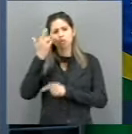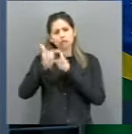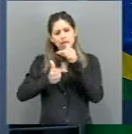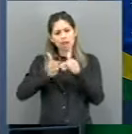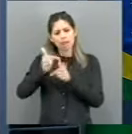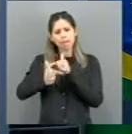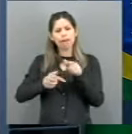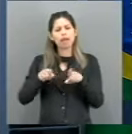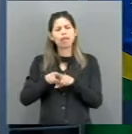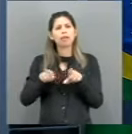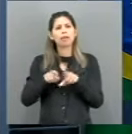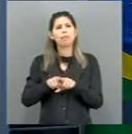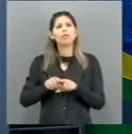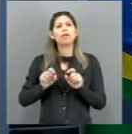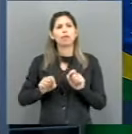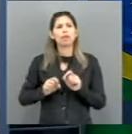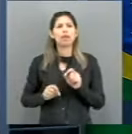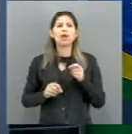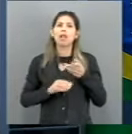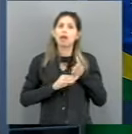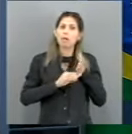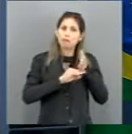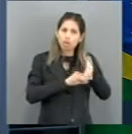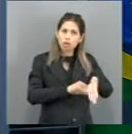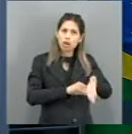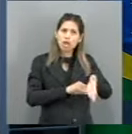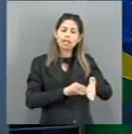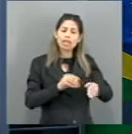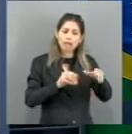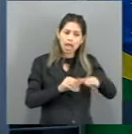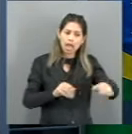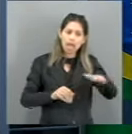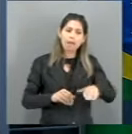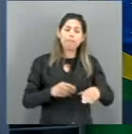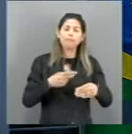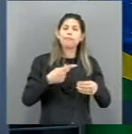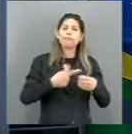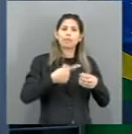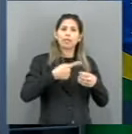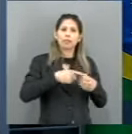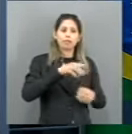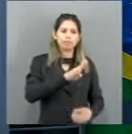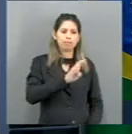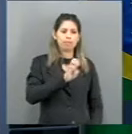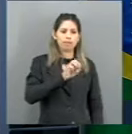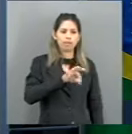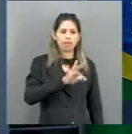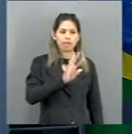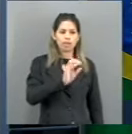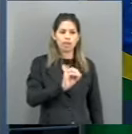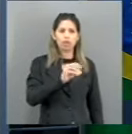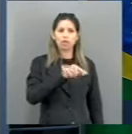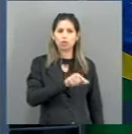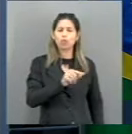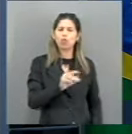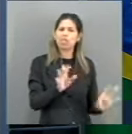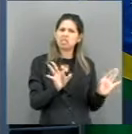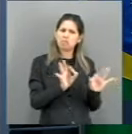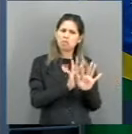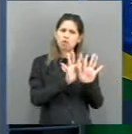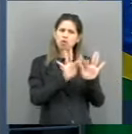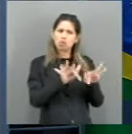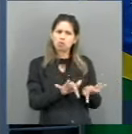em Bento Gonçalves. Foi feito um acordo, no final, entre as empresas, a